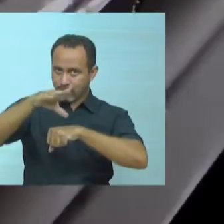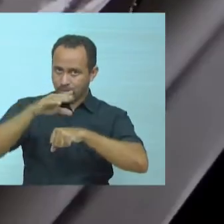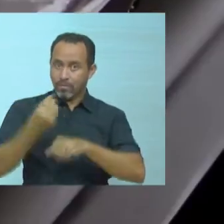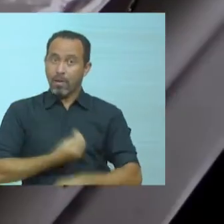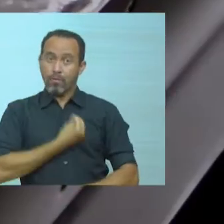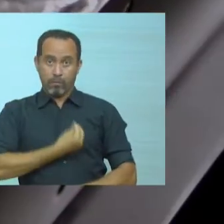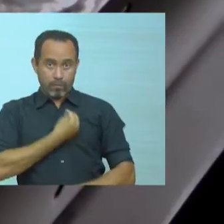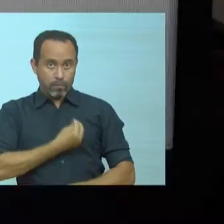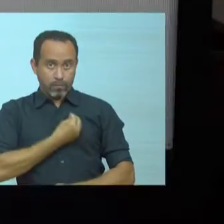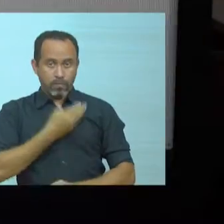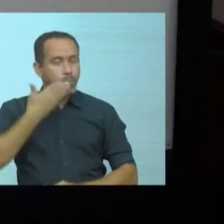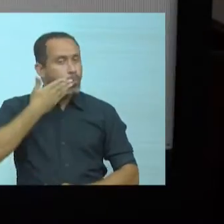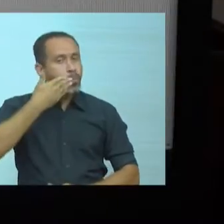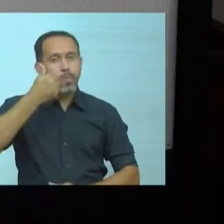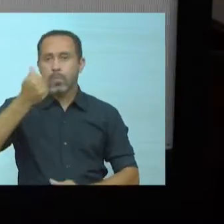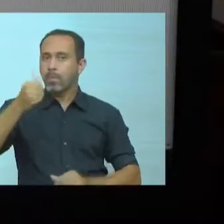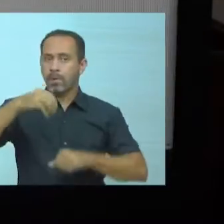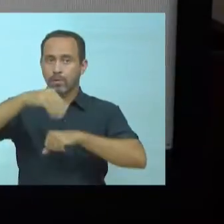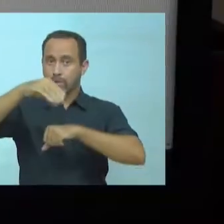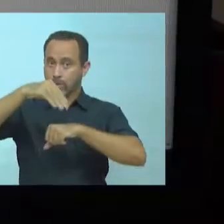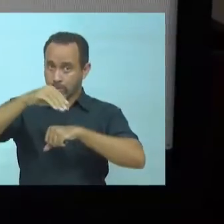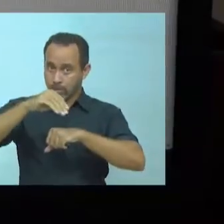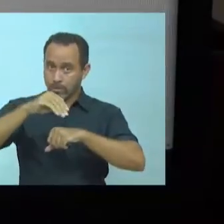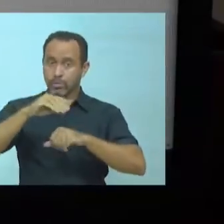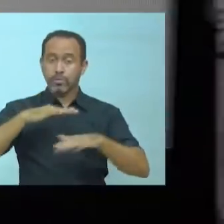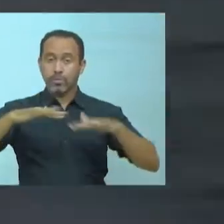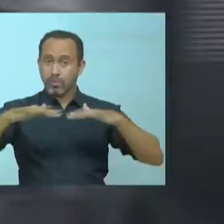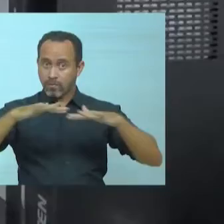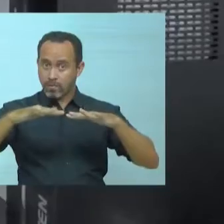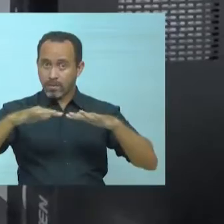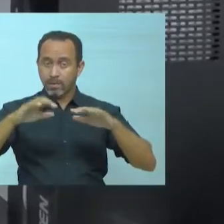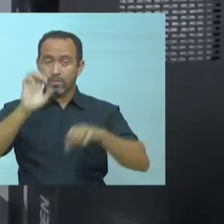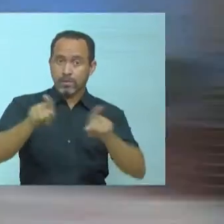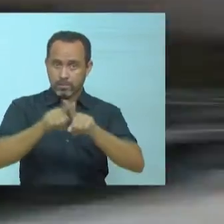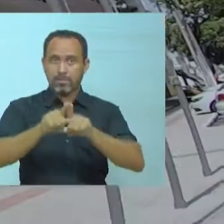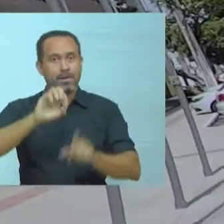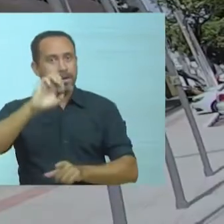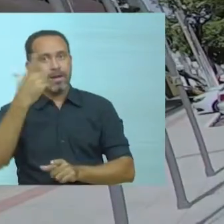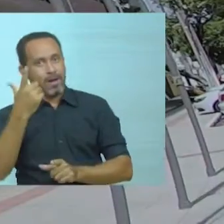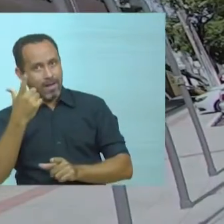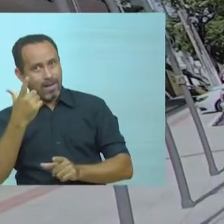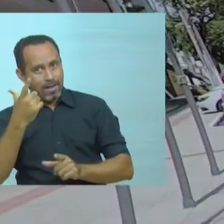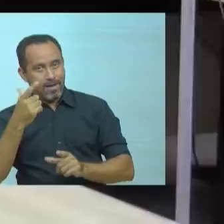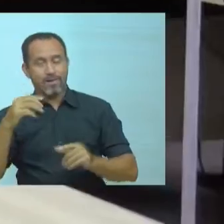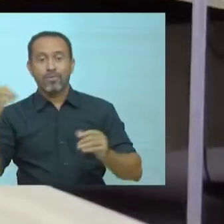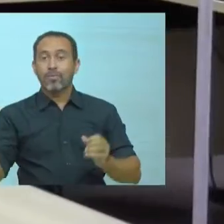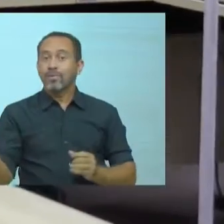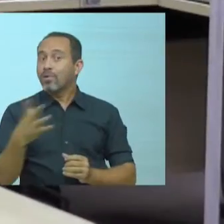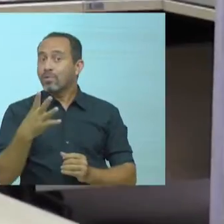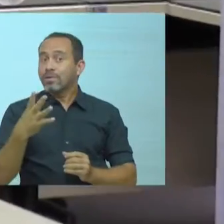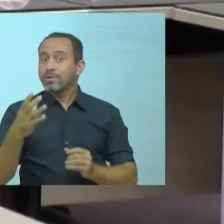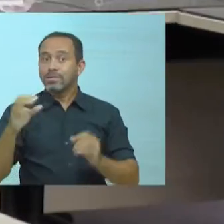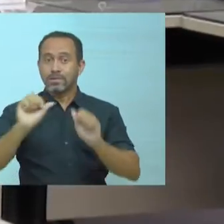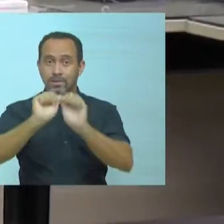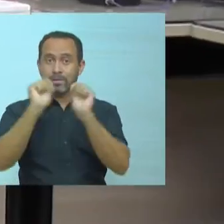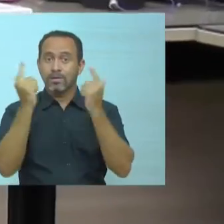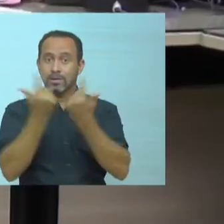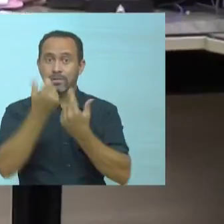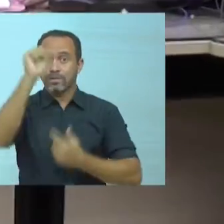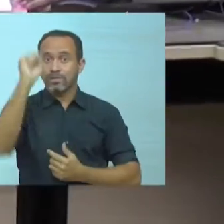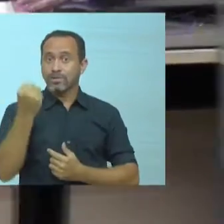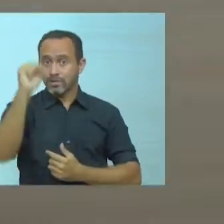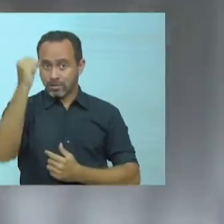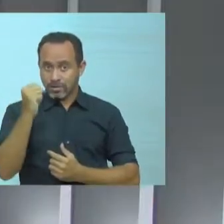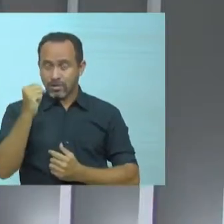você, ao vivo, o melhor das notícias sobre utilidade pública e, claro, as atualizações do Parlamento